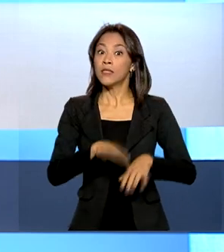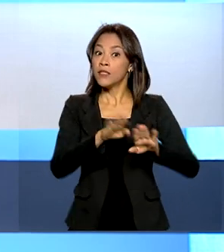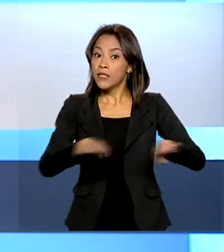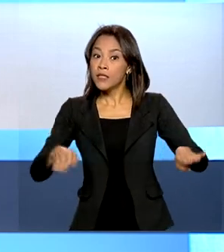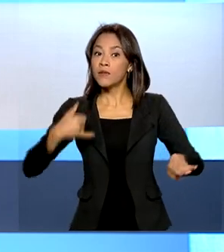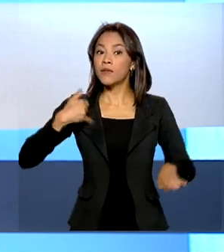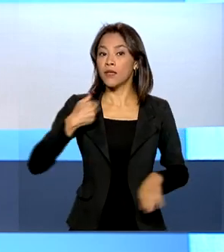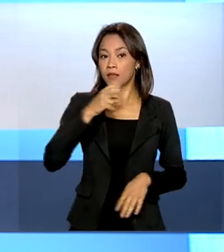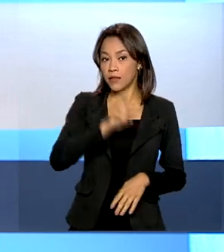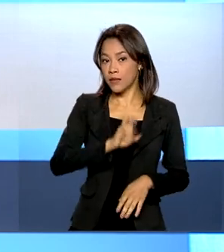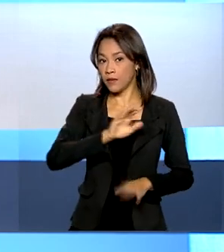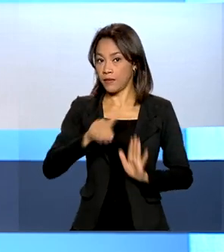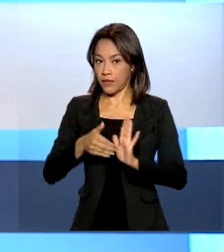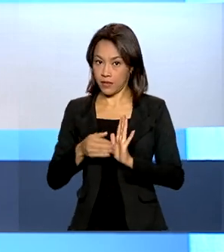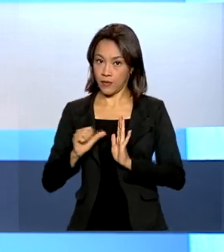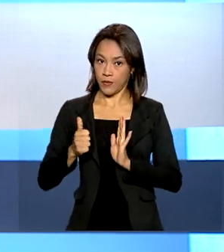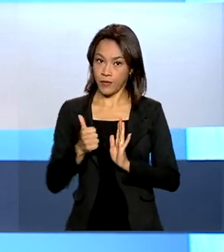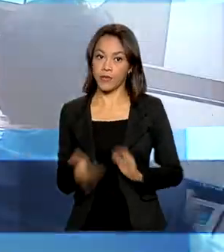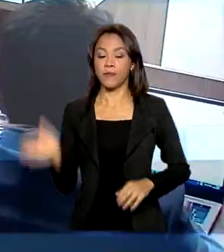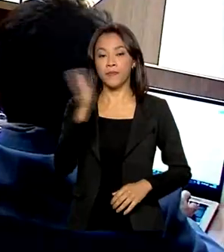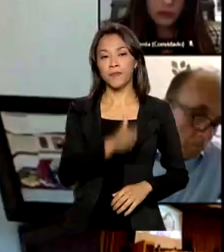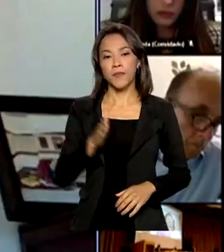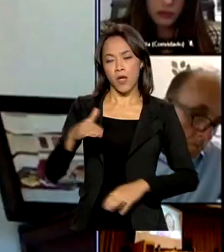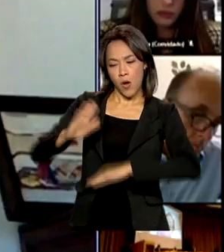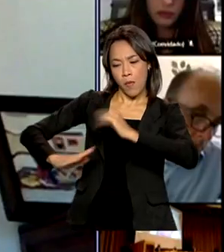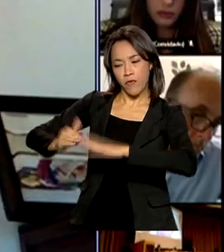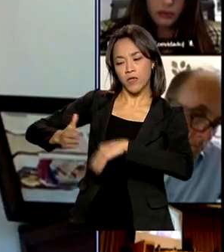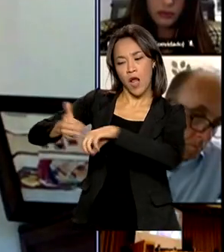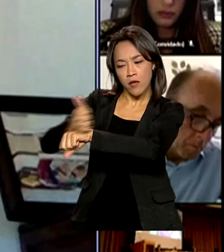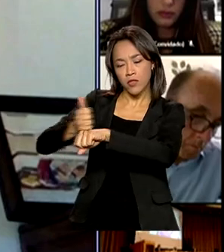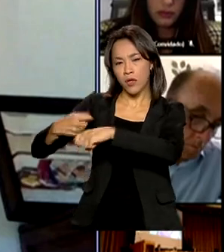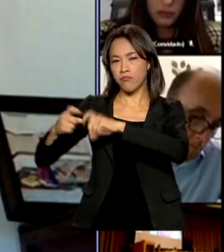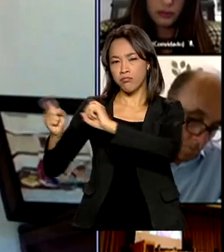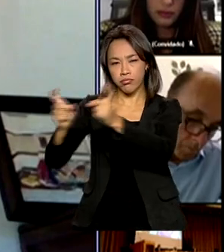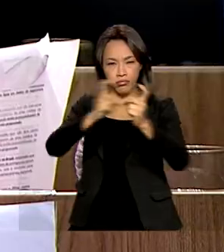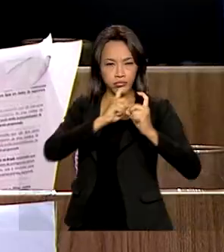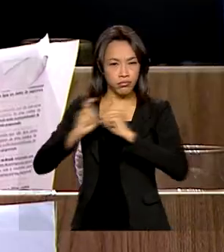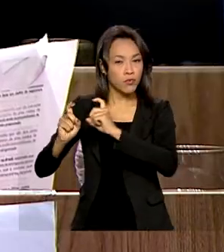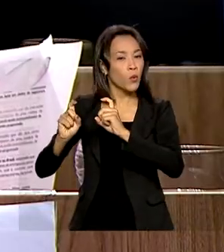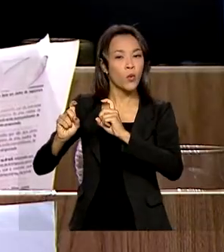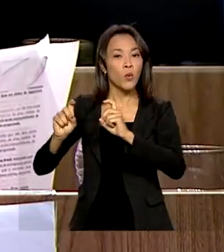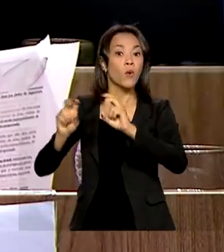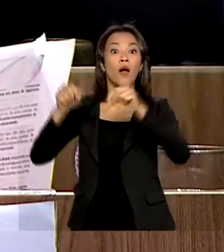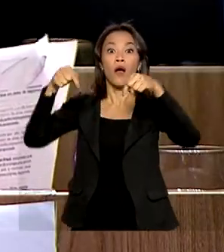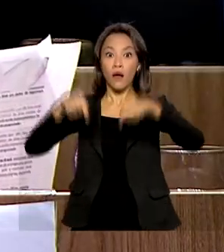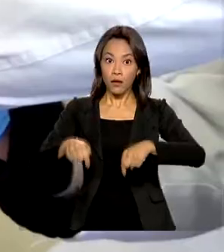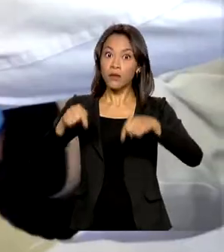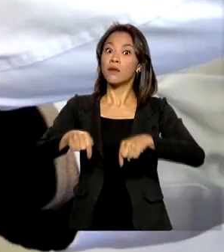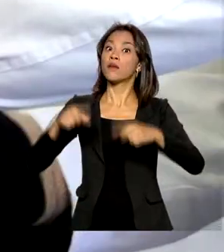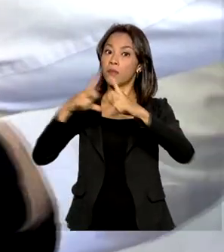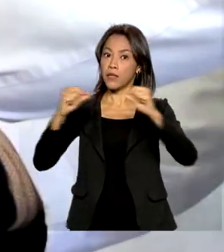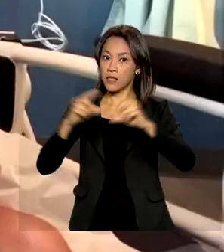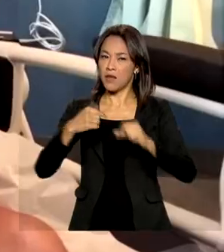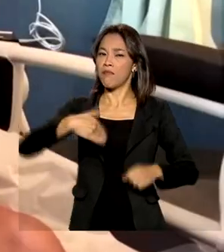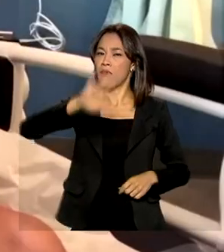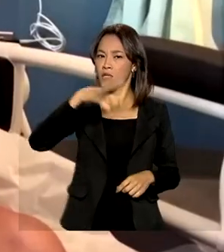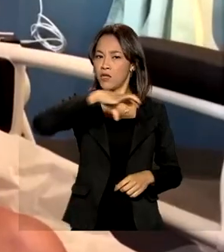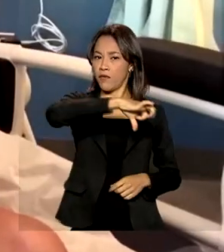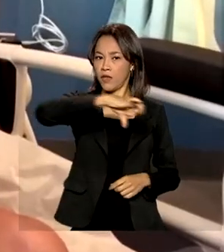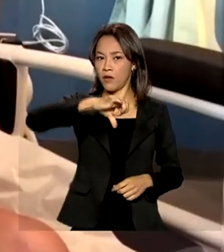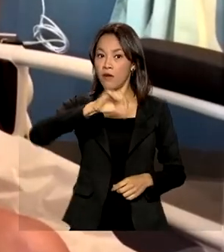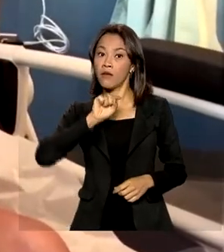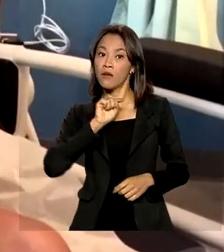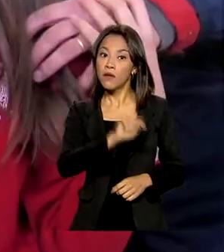a 11 anos. Especialistas discutiram tema em audiência aqui em Brasília. Mais de 99 mil